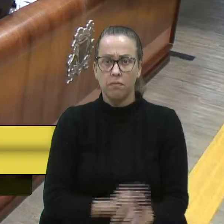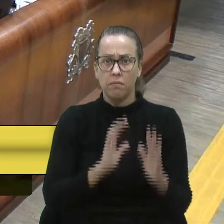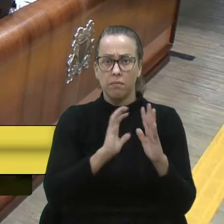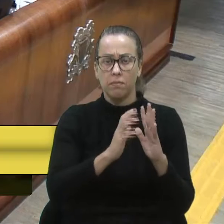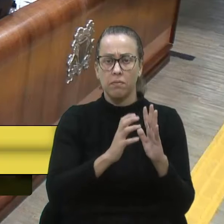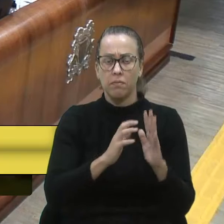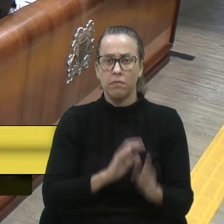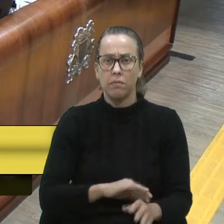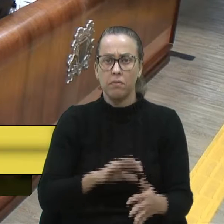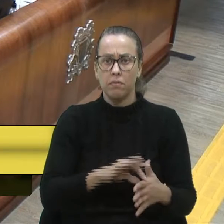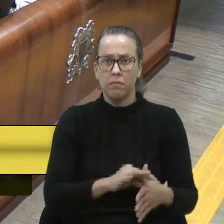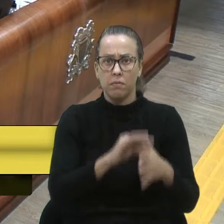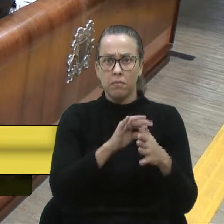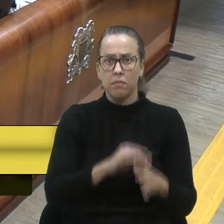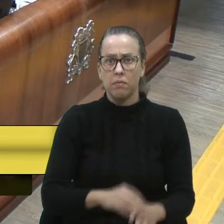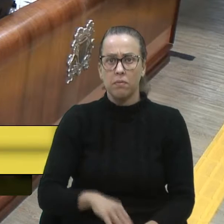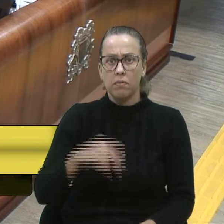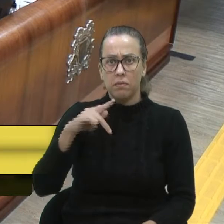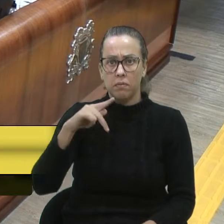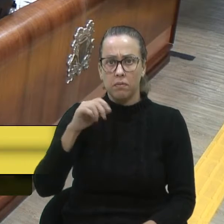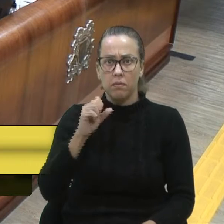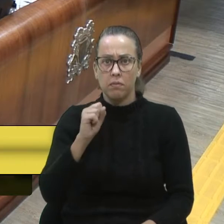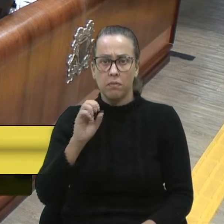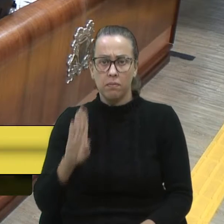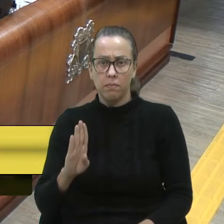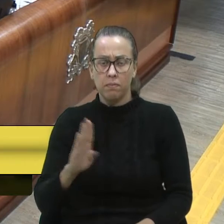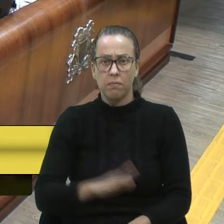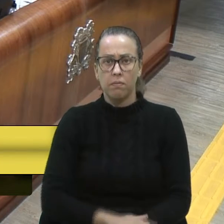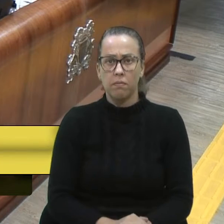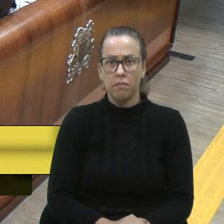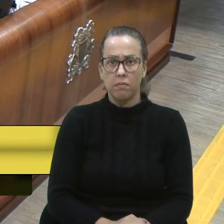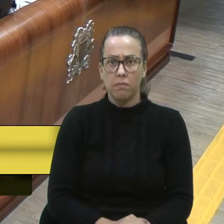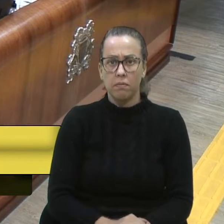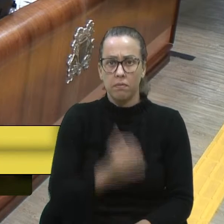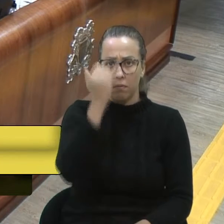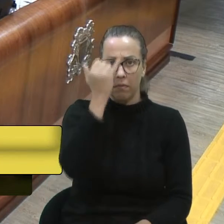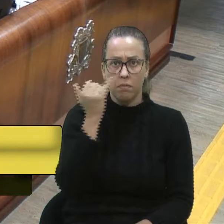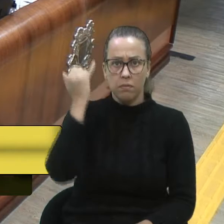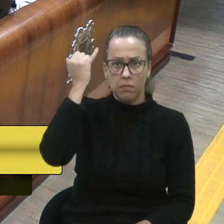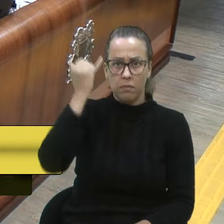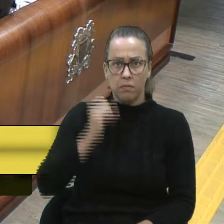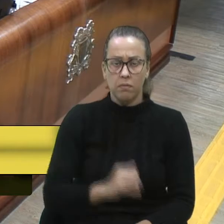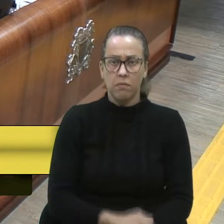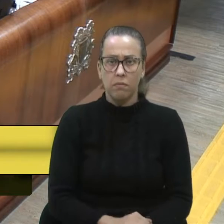Para a ação de líder, a bancada do PSB, com a palavra Zé D'Ambrós, é isso?